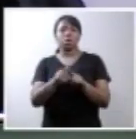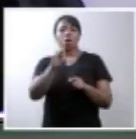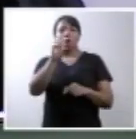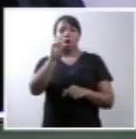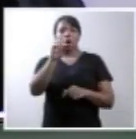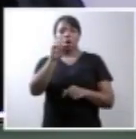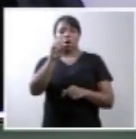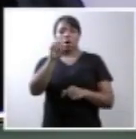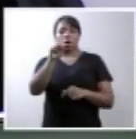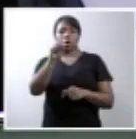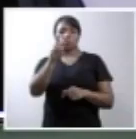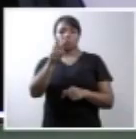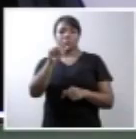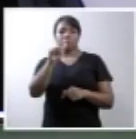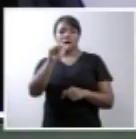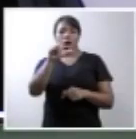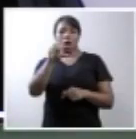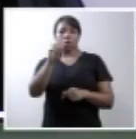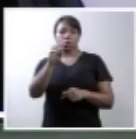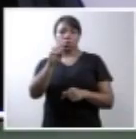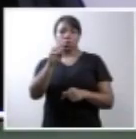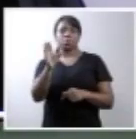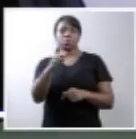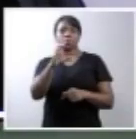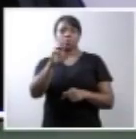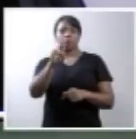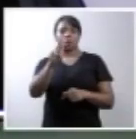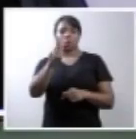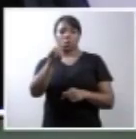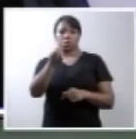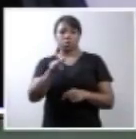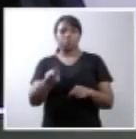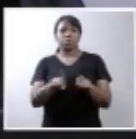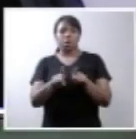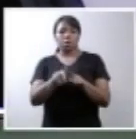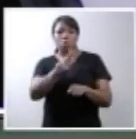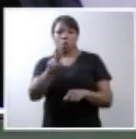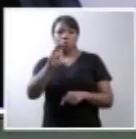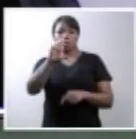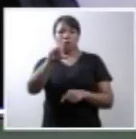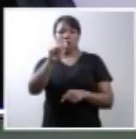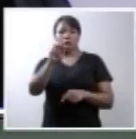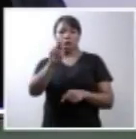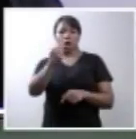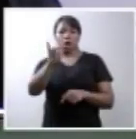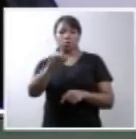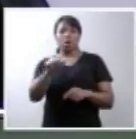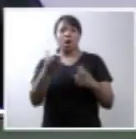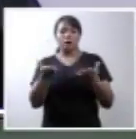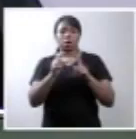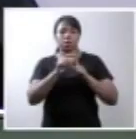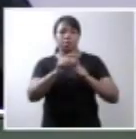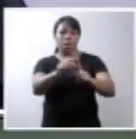publicados. A doutora Cláudia Werneck, que tem a palavra.